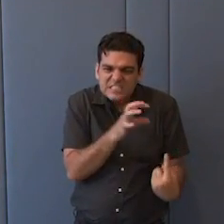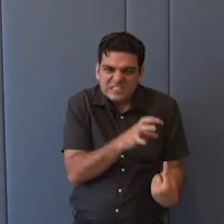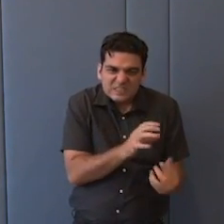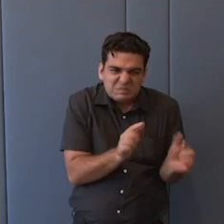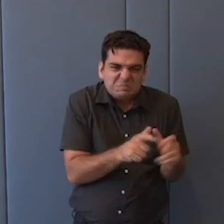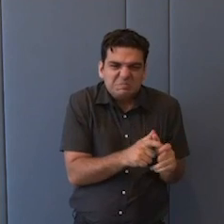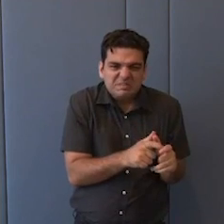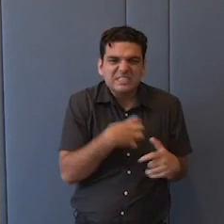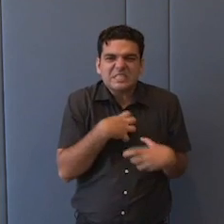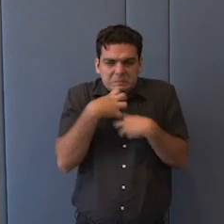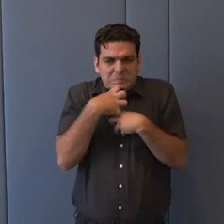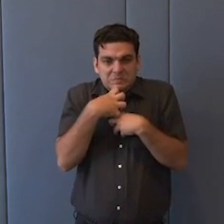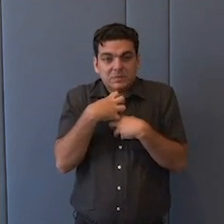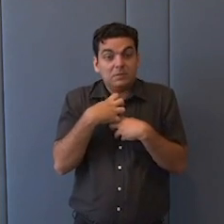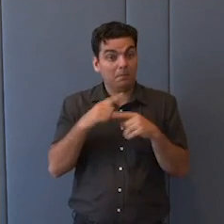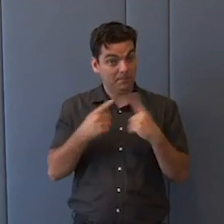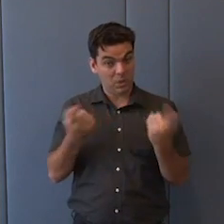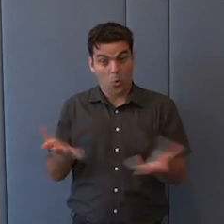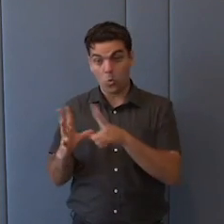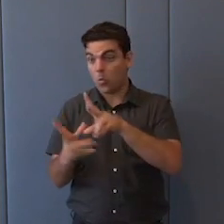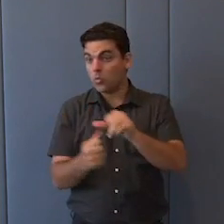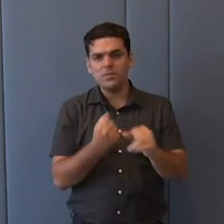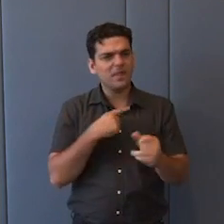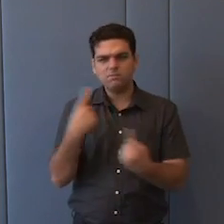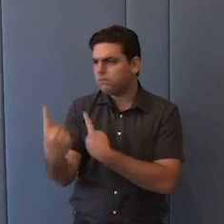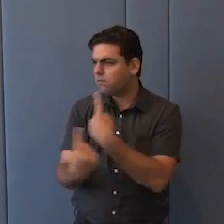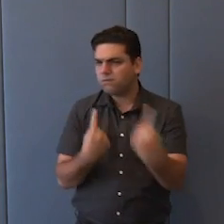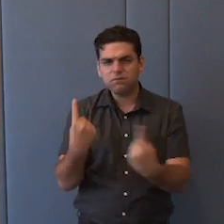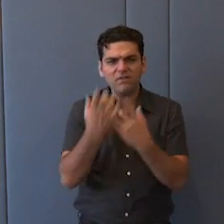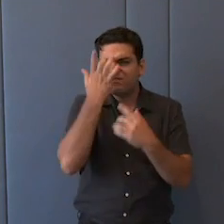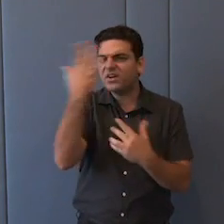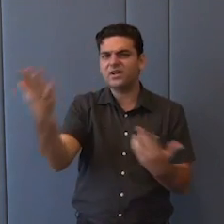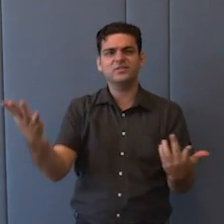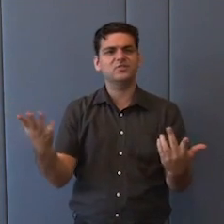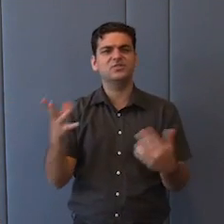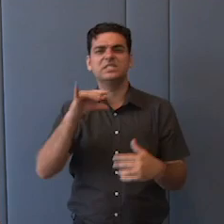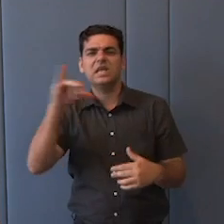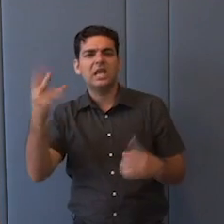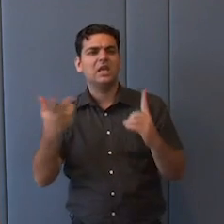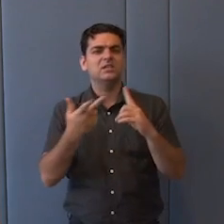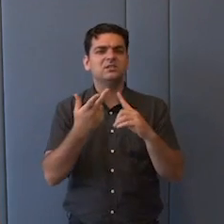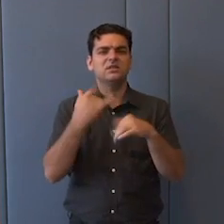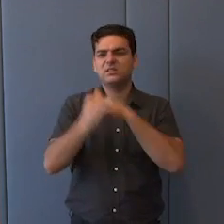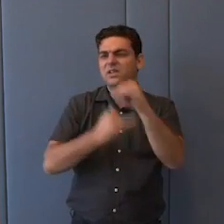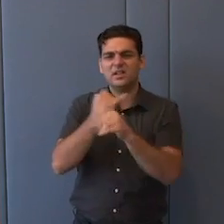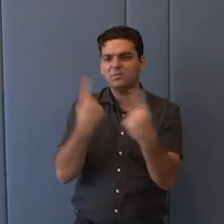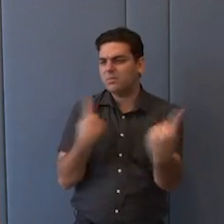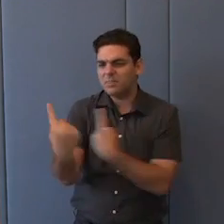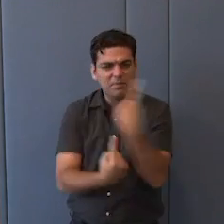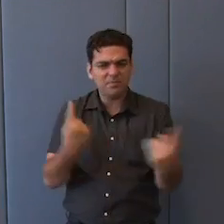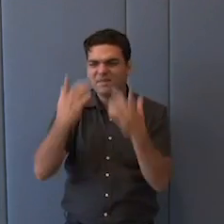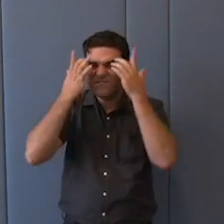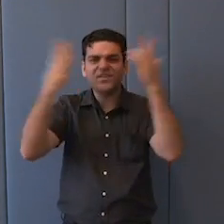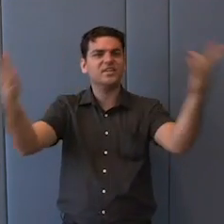mundo hoje em que as interações até facilitadas pelo meio técnico, científico e informacionais são cada vez mais intensas, mais